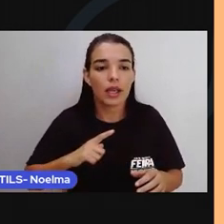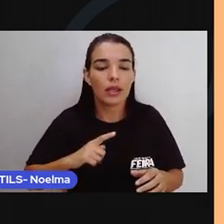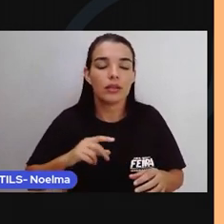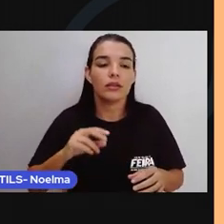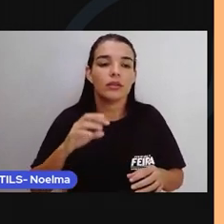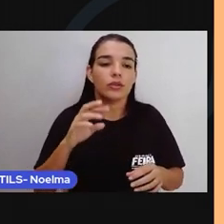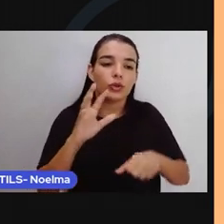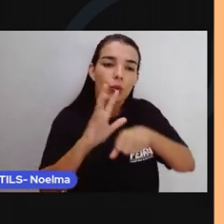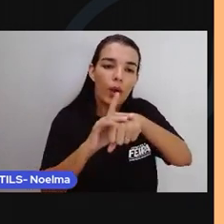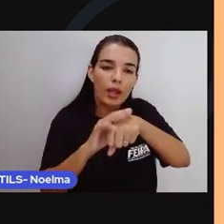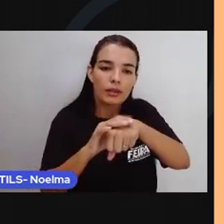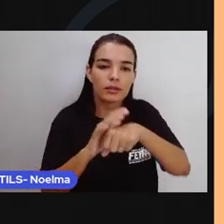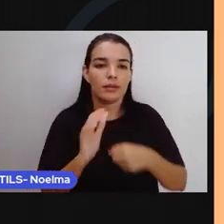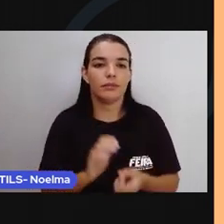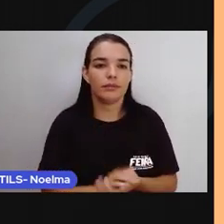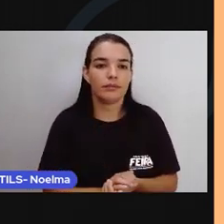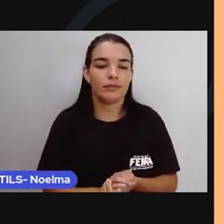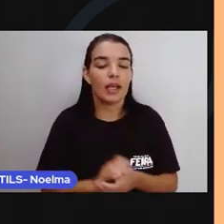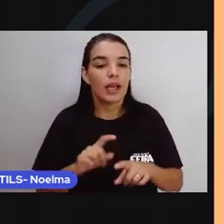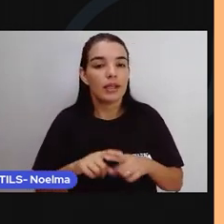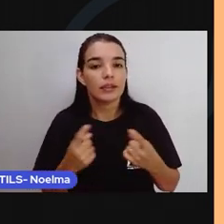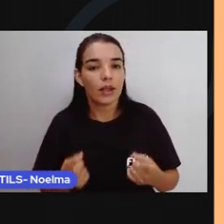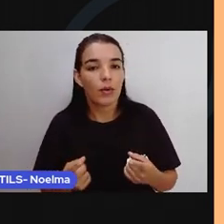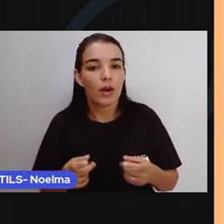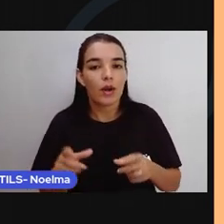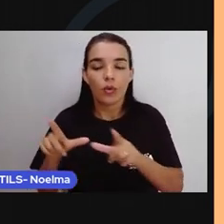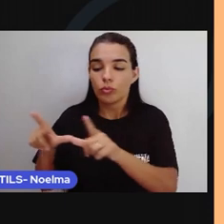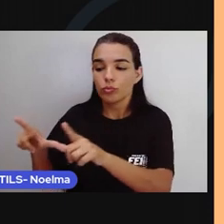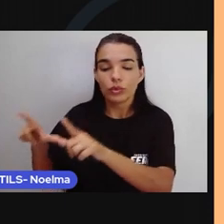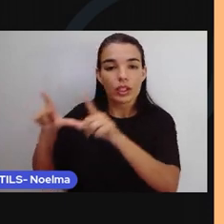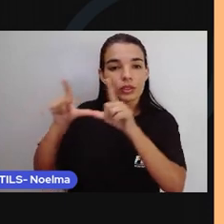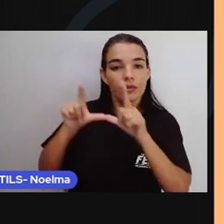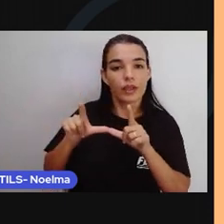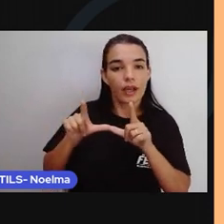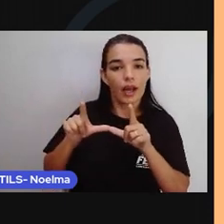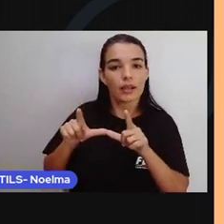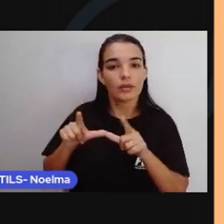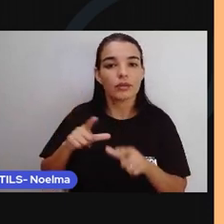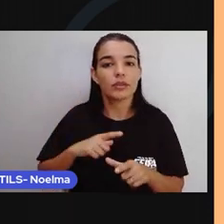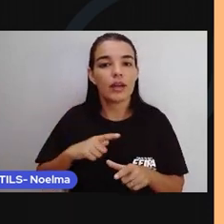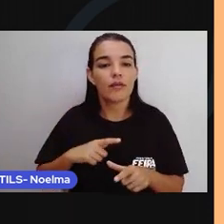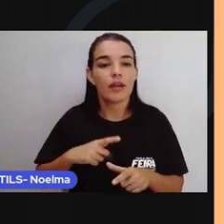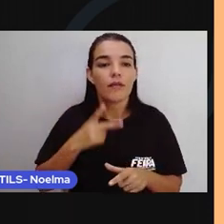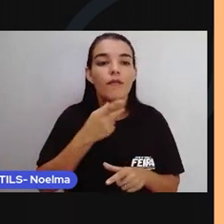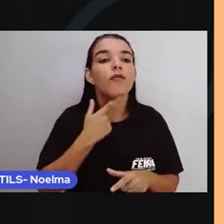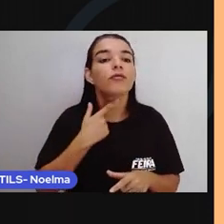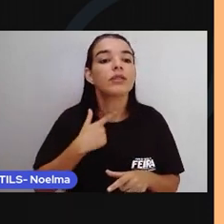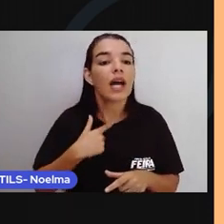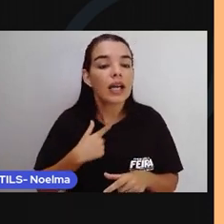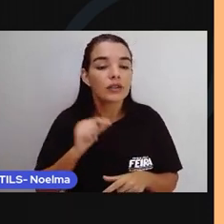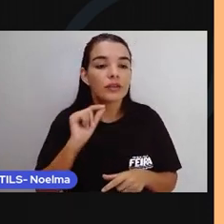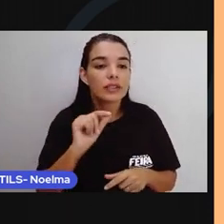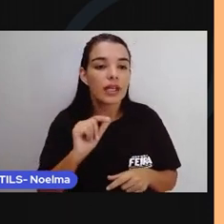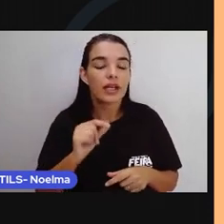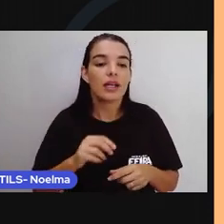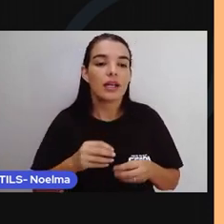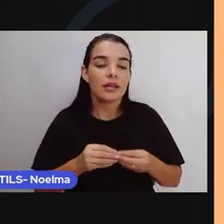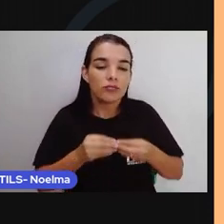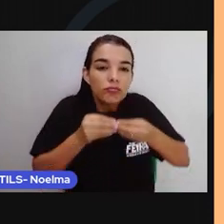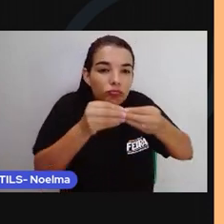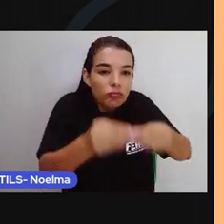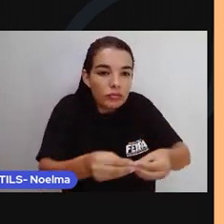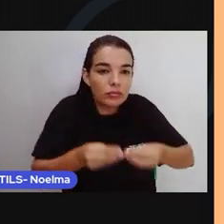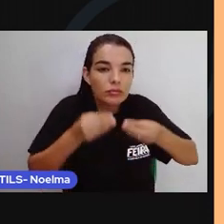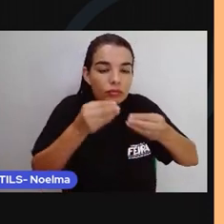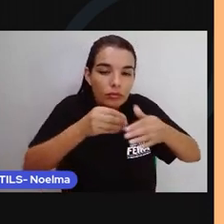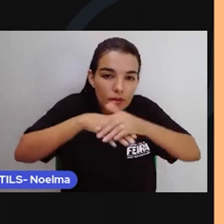de tais doenças. Nesse sentido, o certificado visa a estimular os municípios a zerarem essas transmissões, que se dão não só